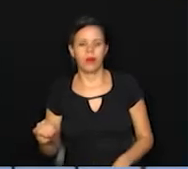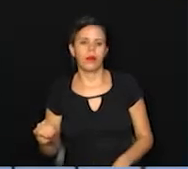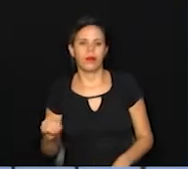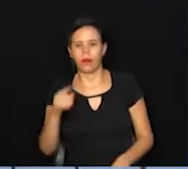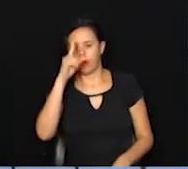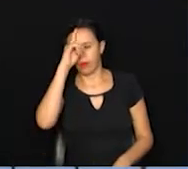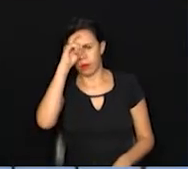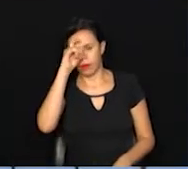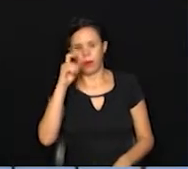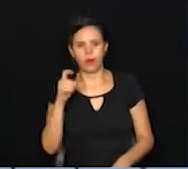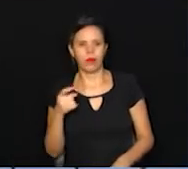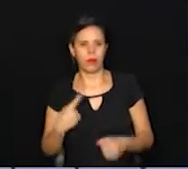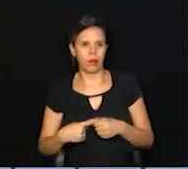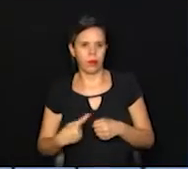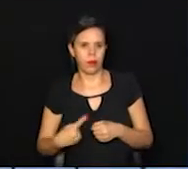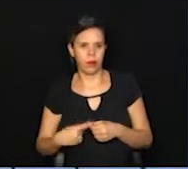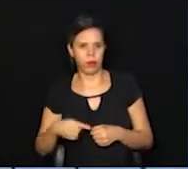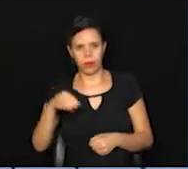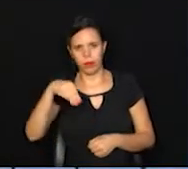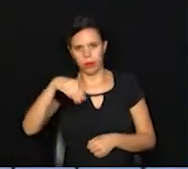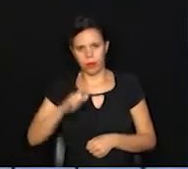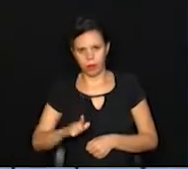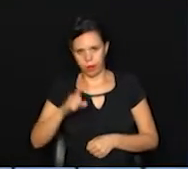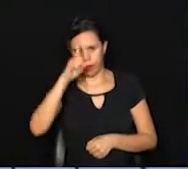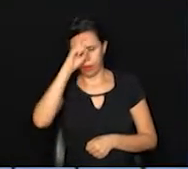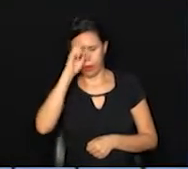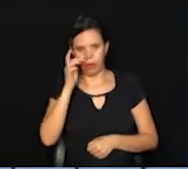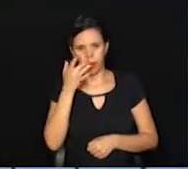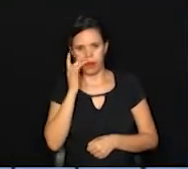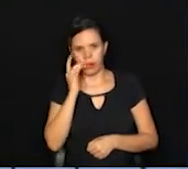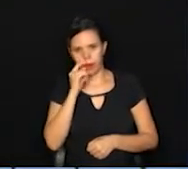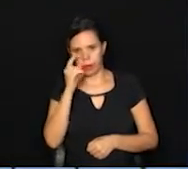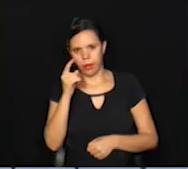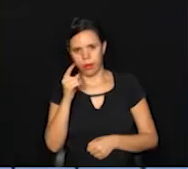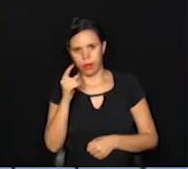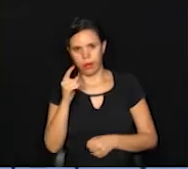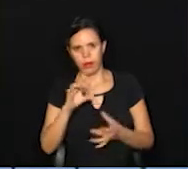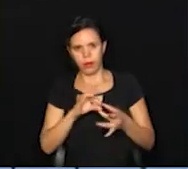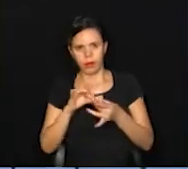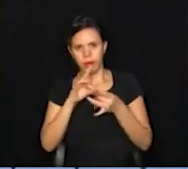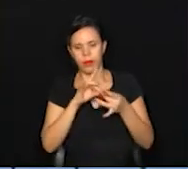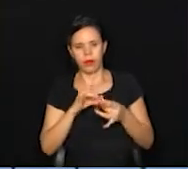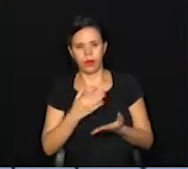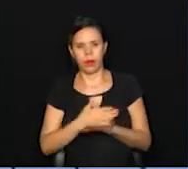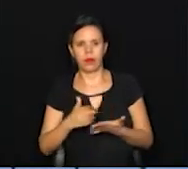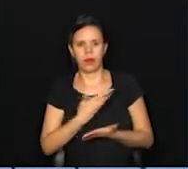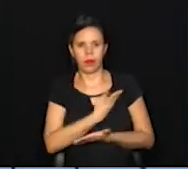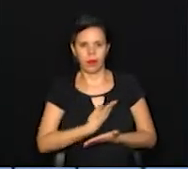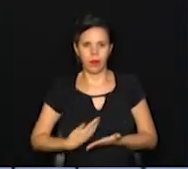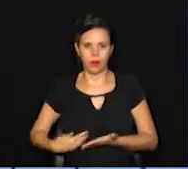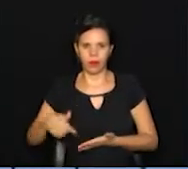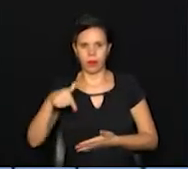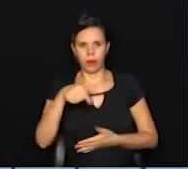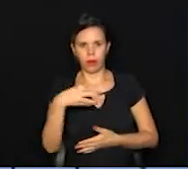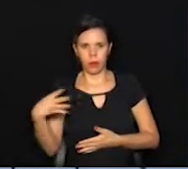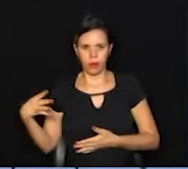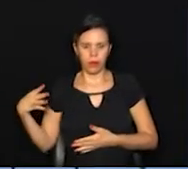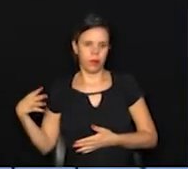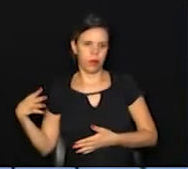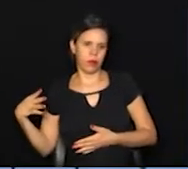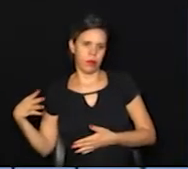que inclui os hospitais Mário Gatti, Ouro Verde e Conveniados. No início do governo eram 74,